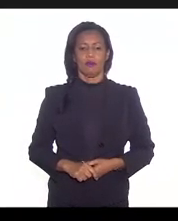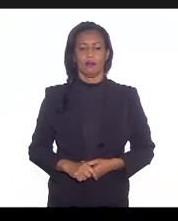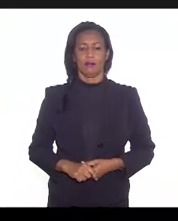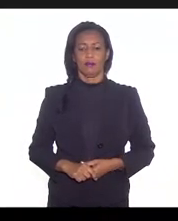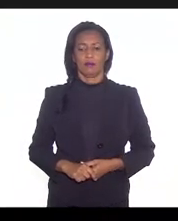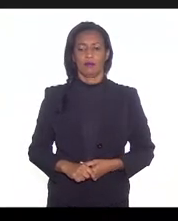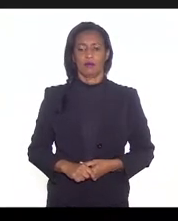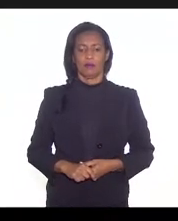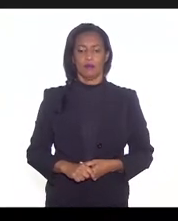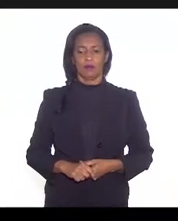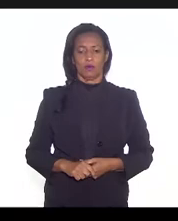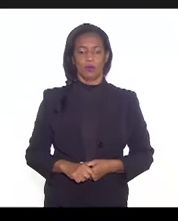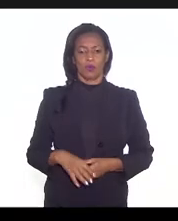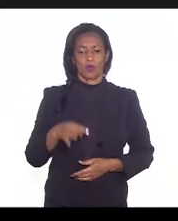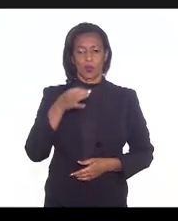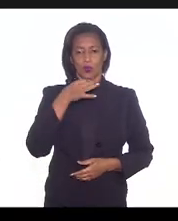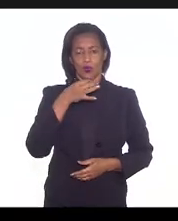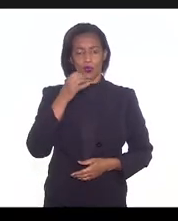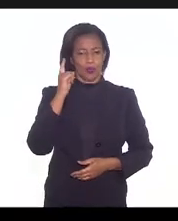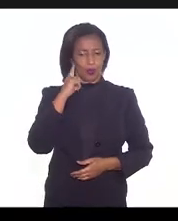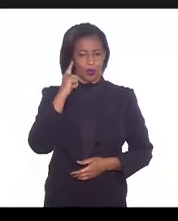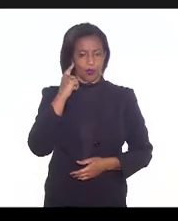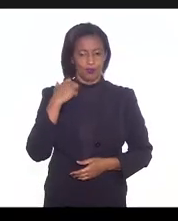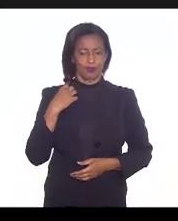Está sem som, doutora?